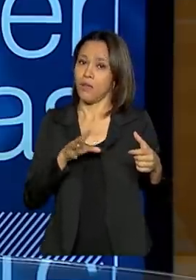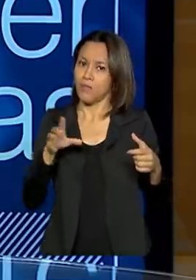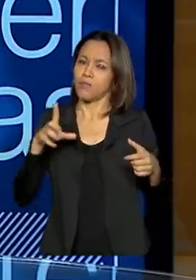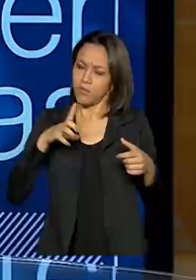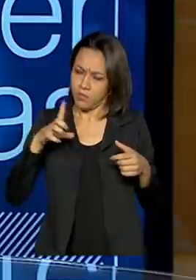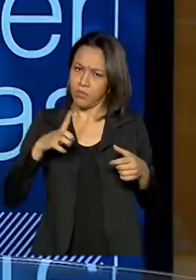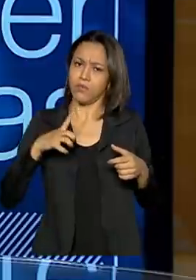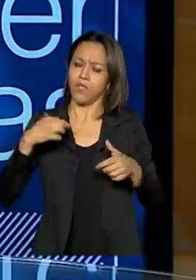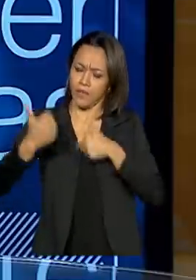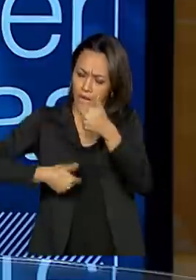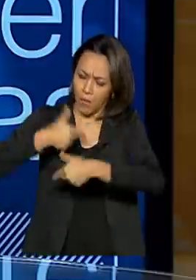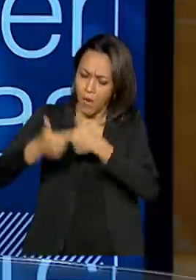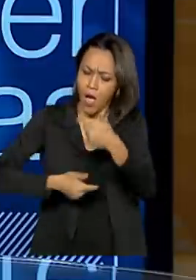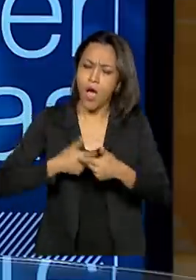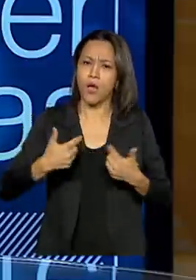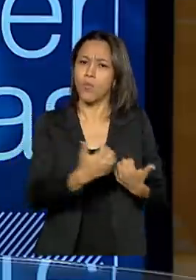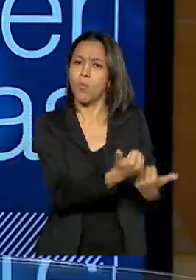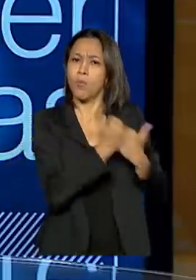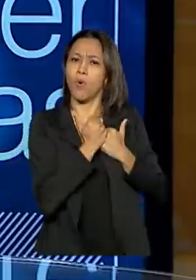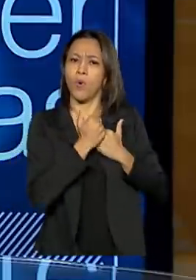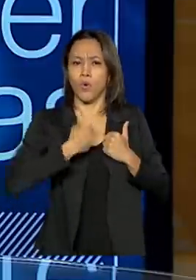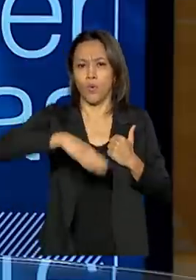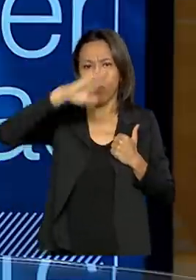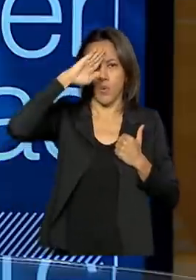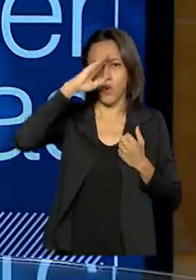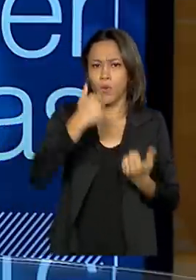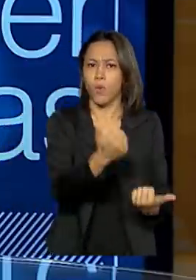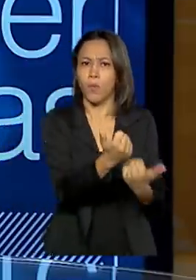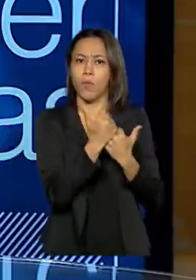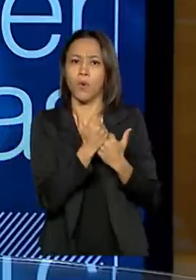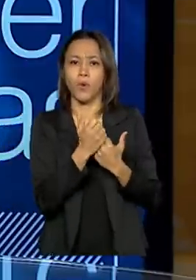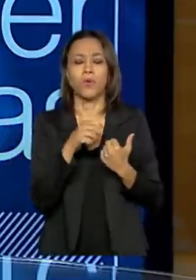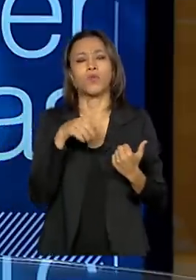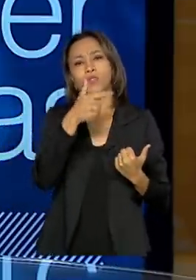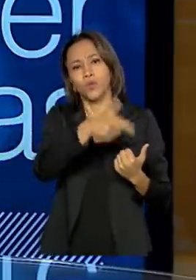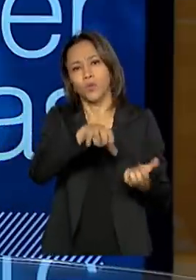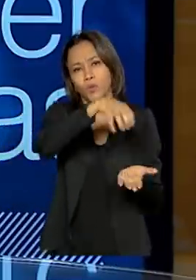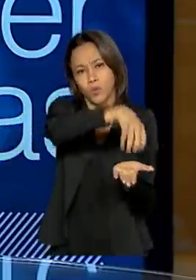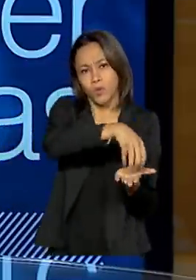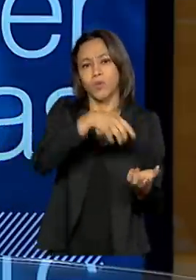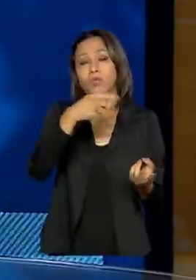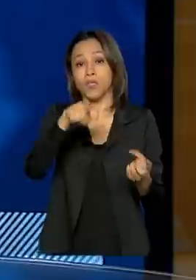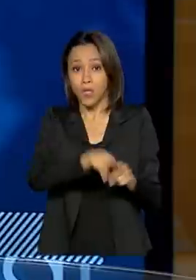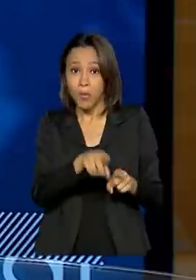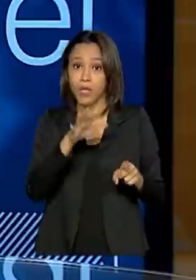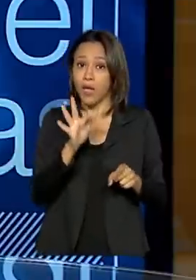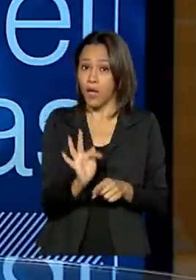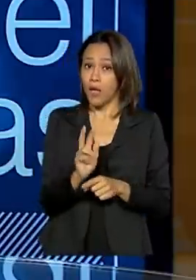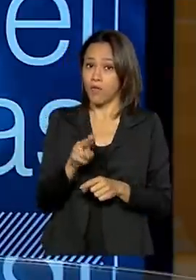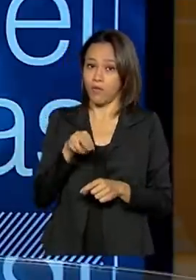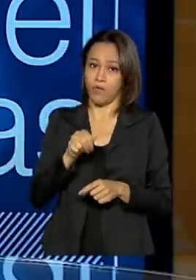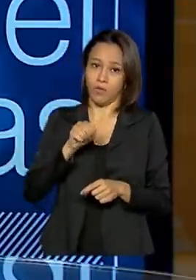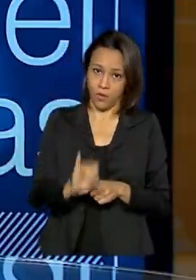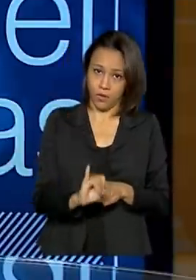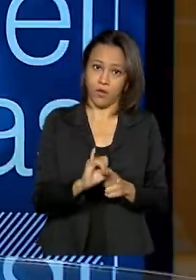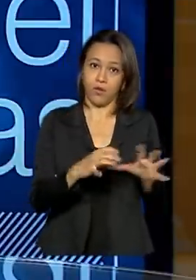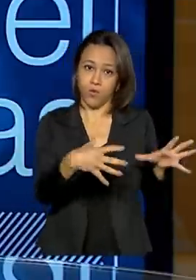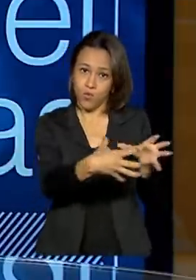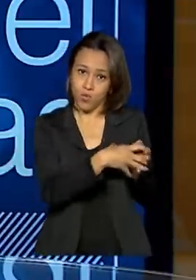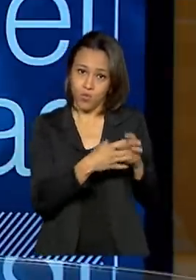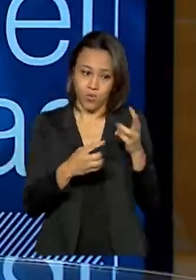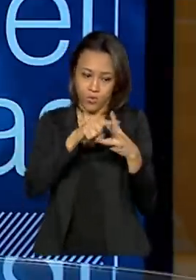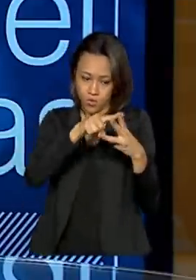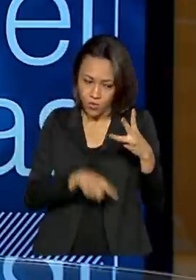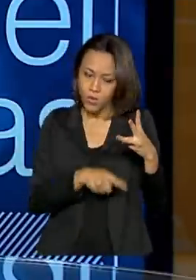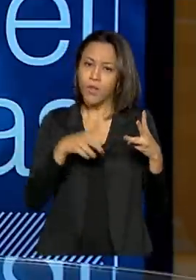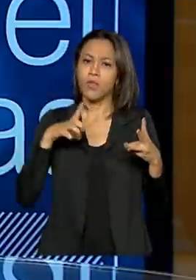envolvendo as Forças Armadas, CESAI e FUNAI. Uma ação emergencial lá, contando